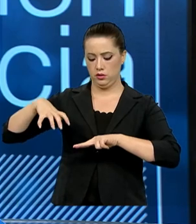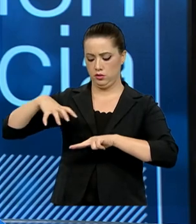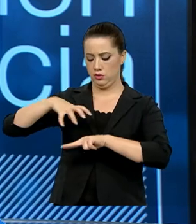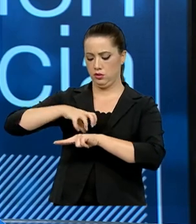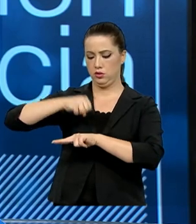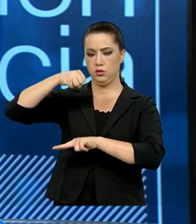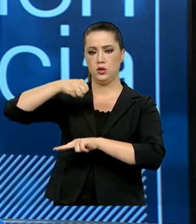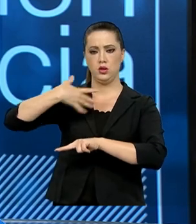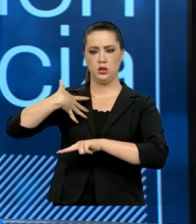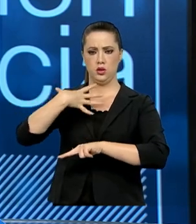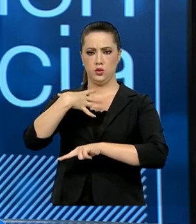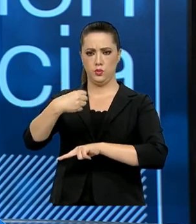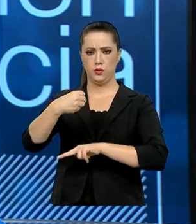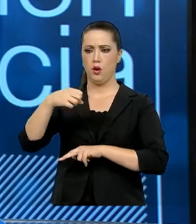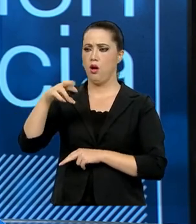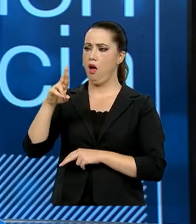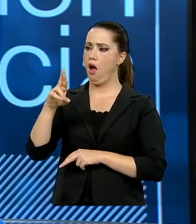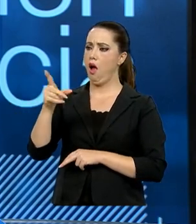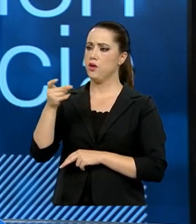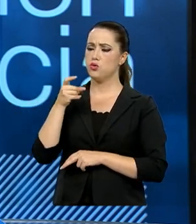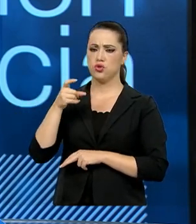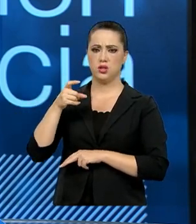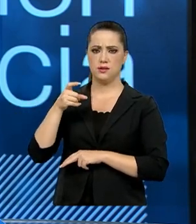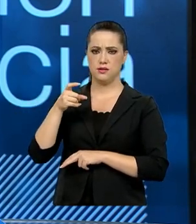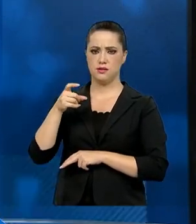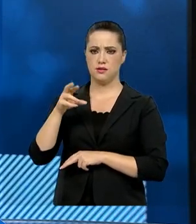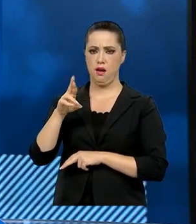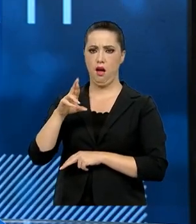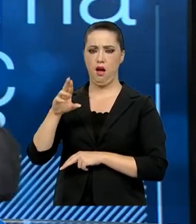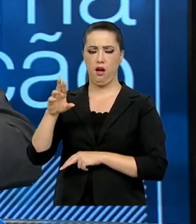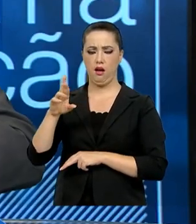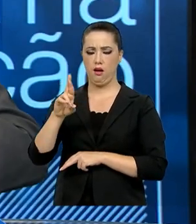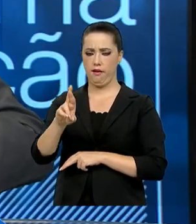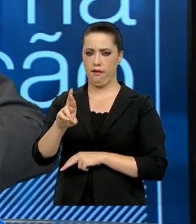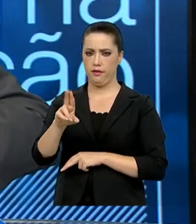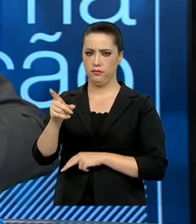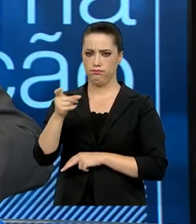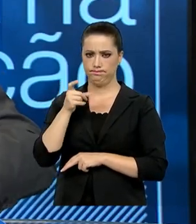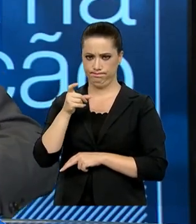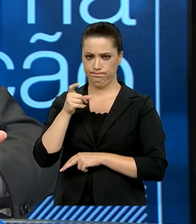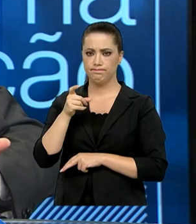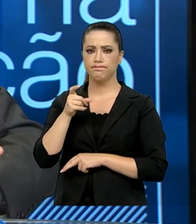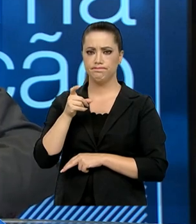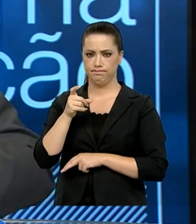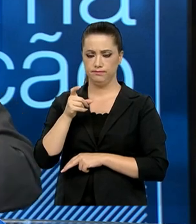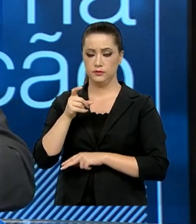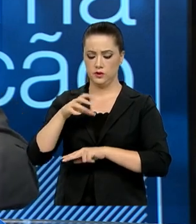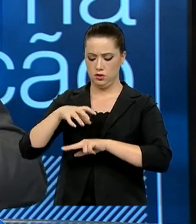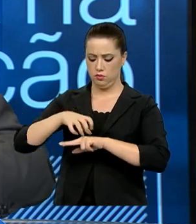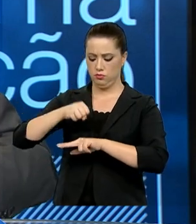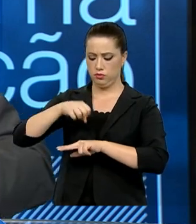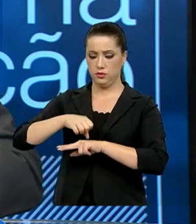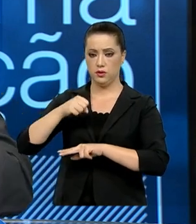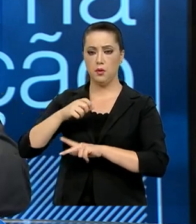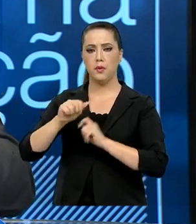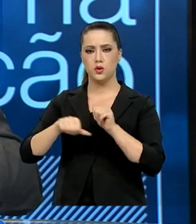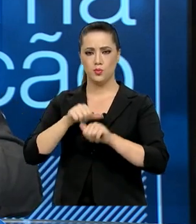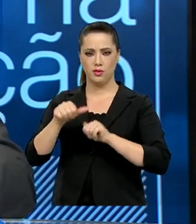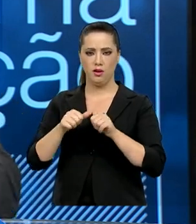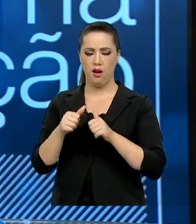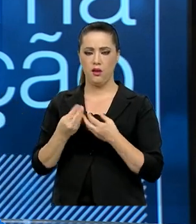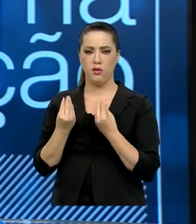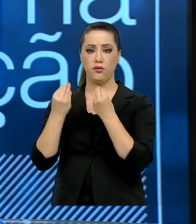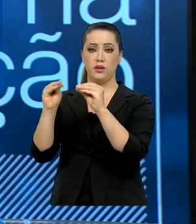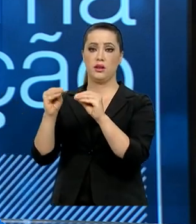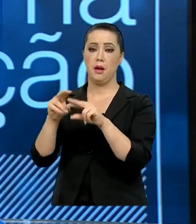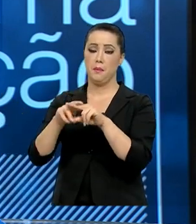do sistema respiratório e transmitir a distância e a partir de um algoritmo matemático, de conhecimentos